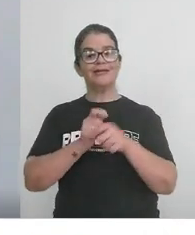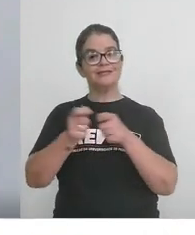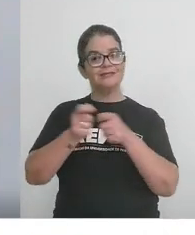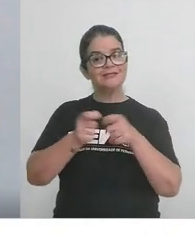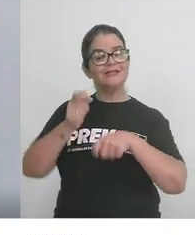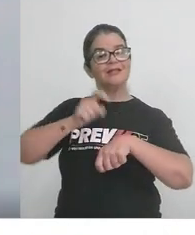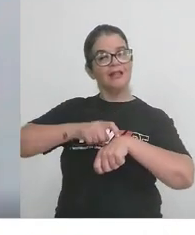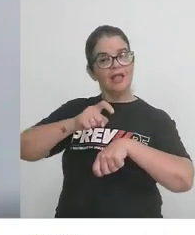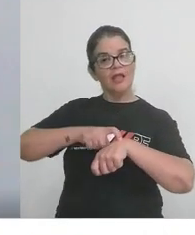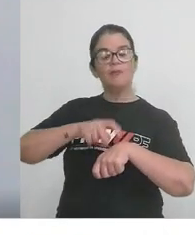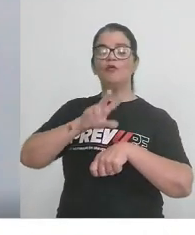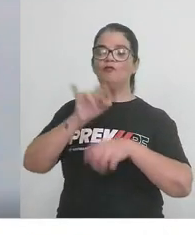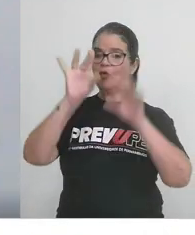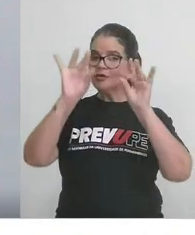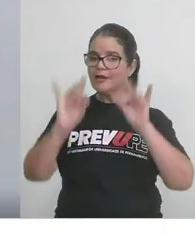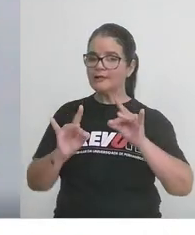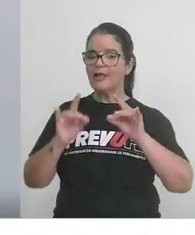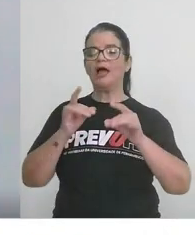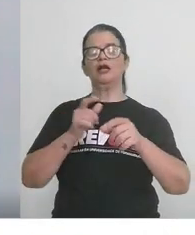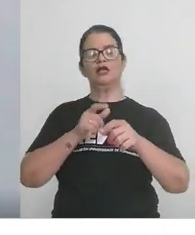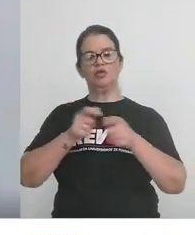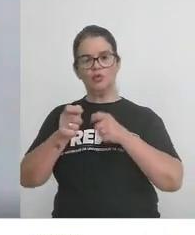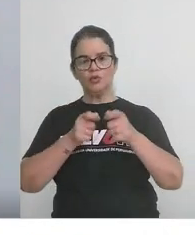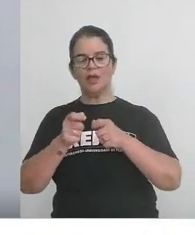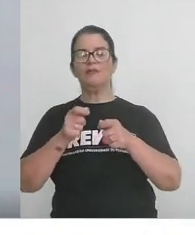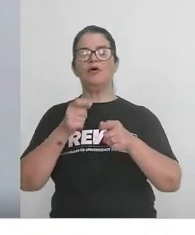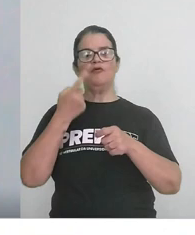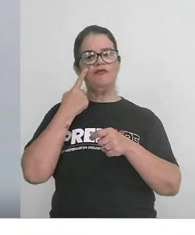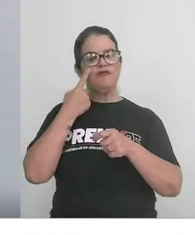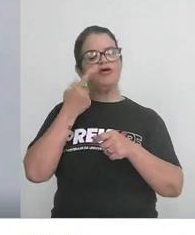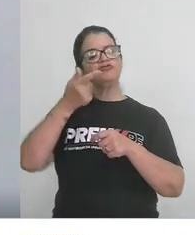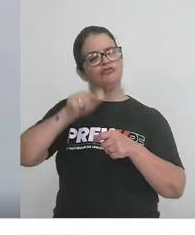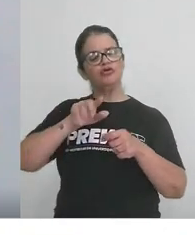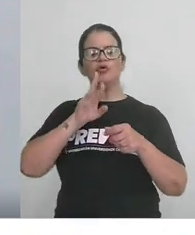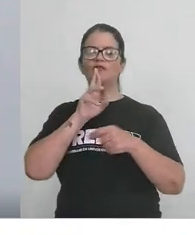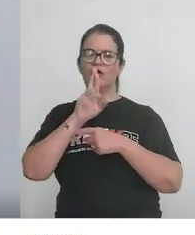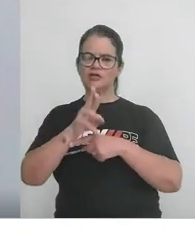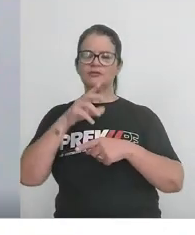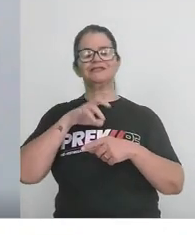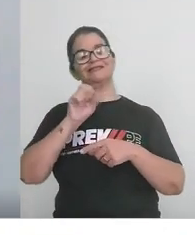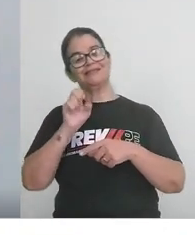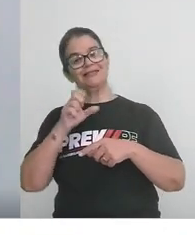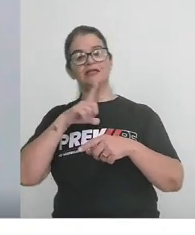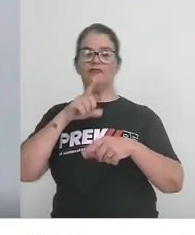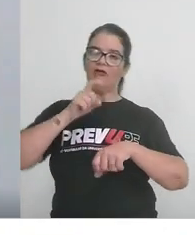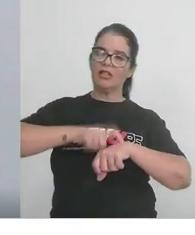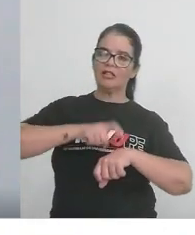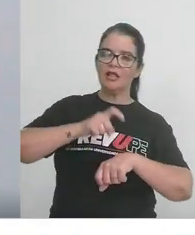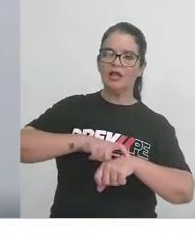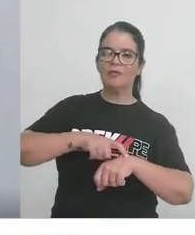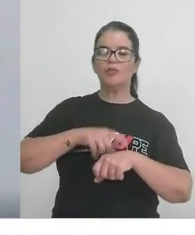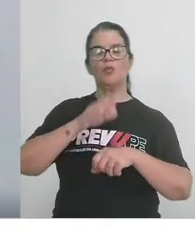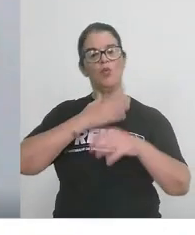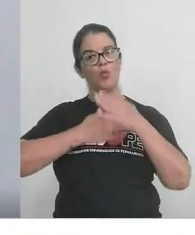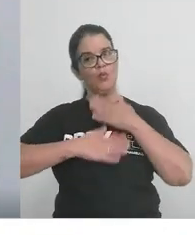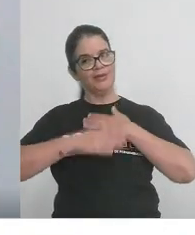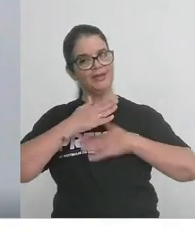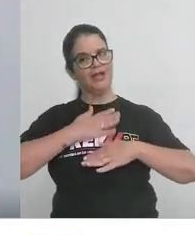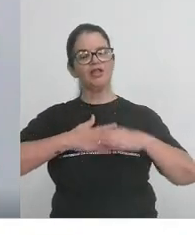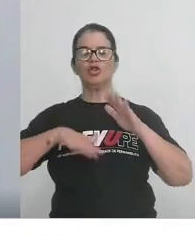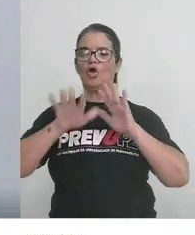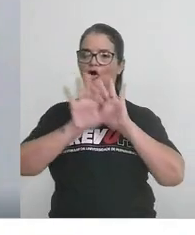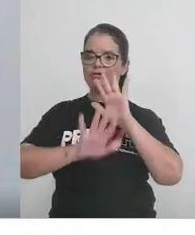tempo, eu já vou entrando nos detalhes do tempo, revite suas respostas, se houver tempo, tá? Cuidadosamente.